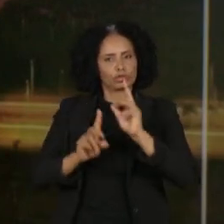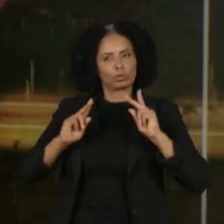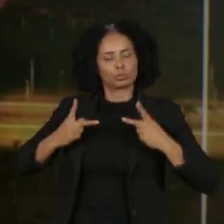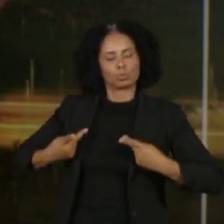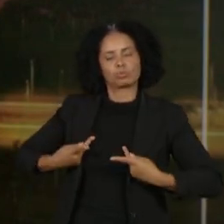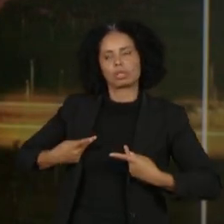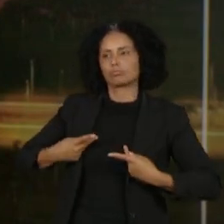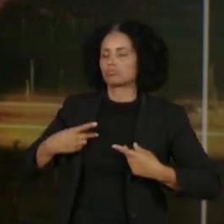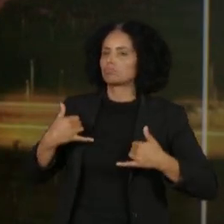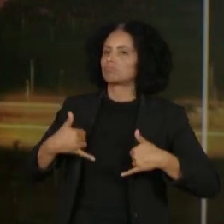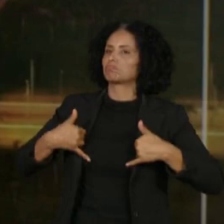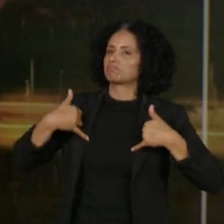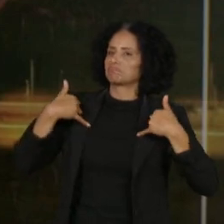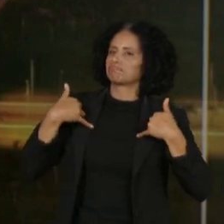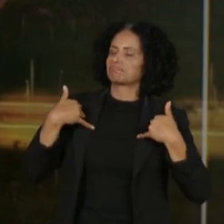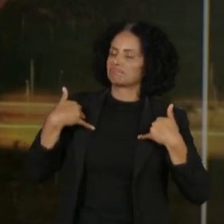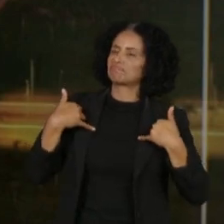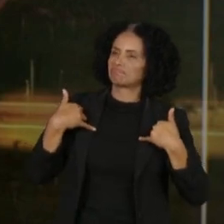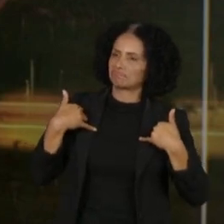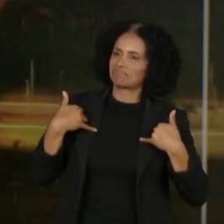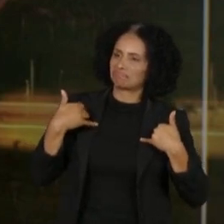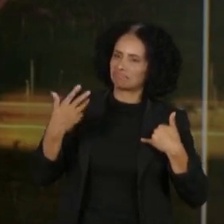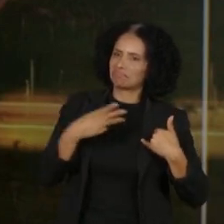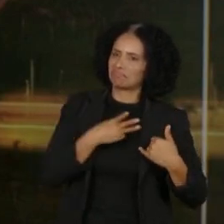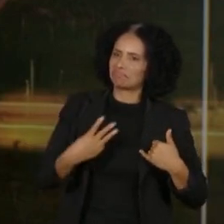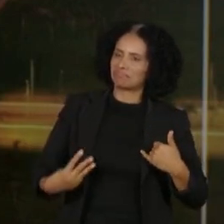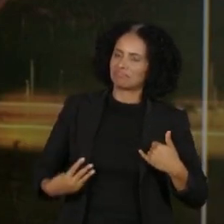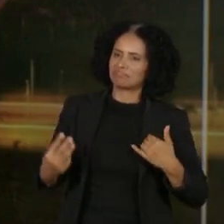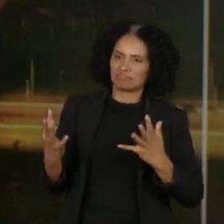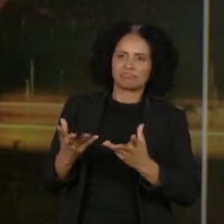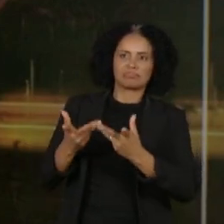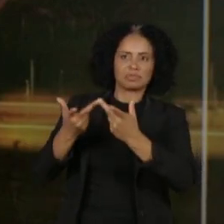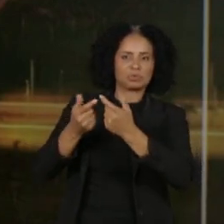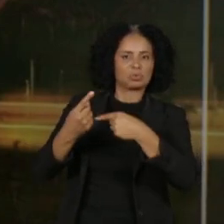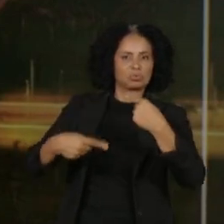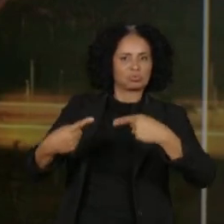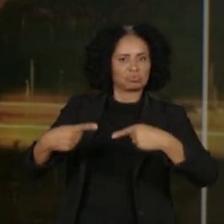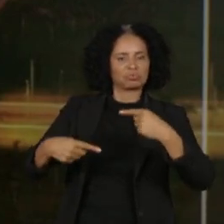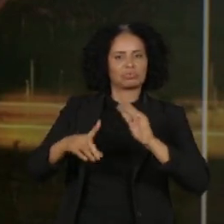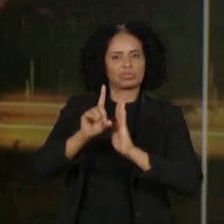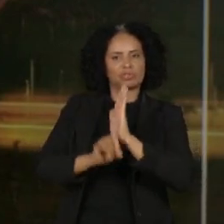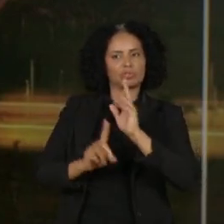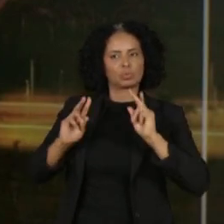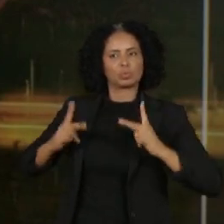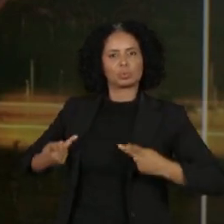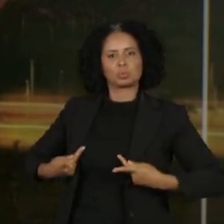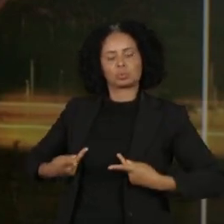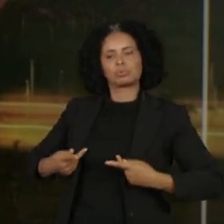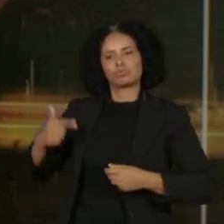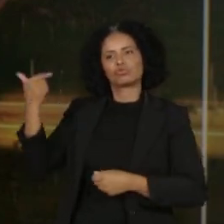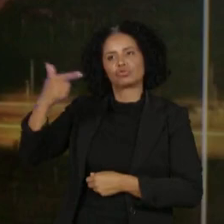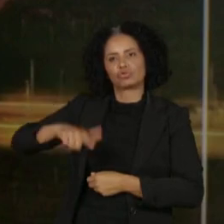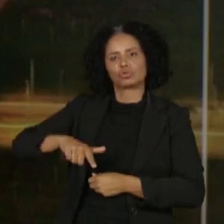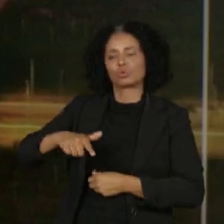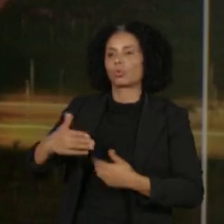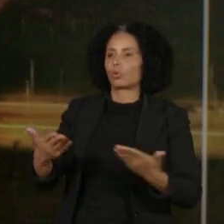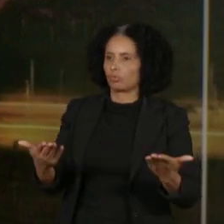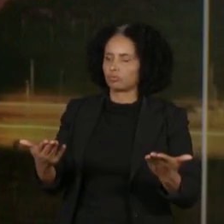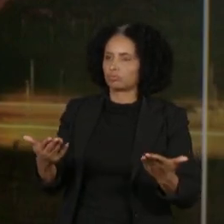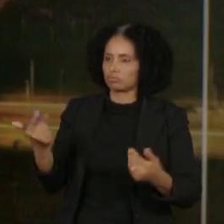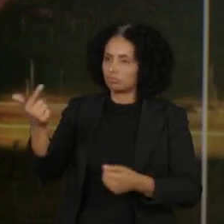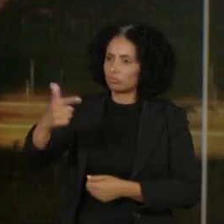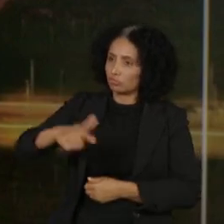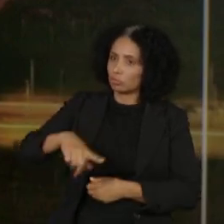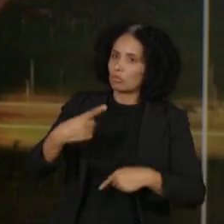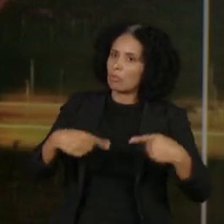muito orgulho de a gente poder ter um ministro como ele conduzindo, debatendo os direitos humanos, será feito, retomado, dentro do ambiente